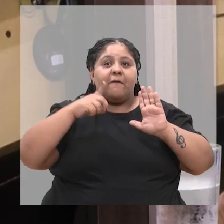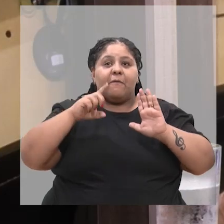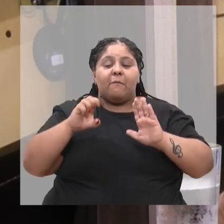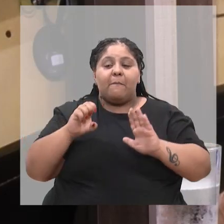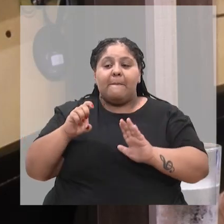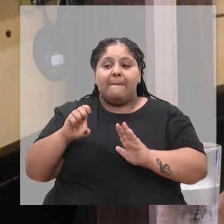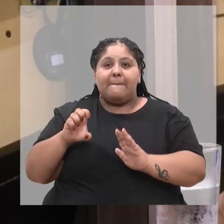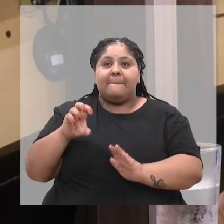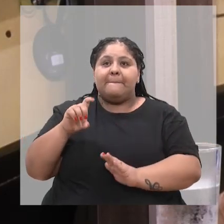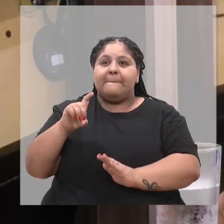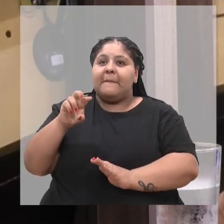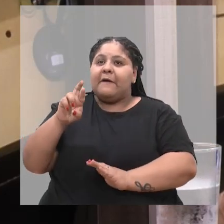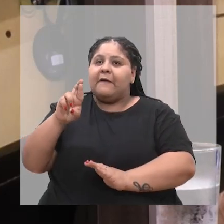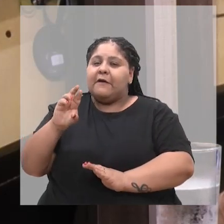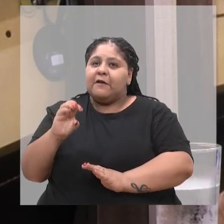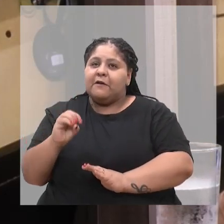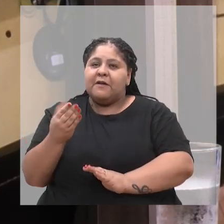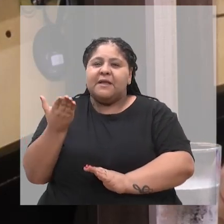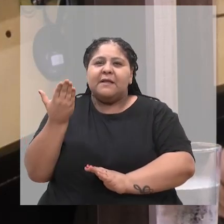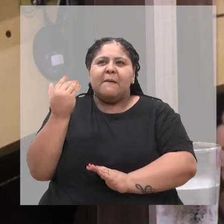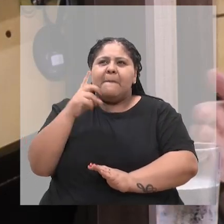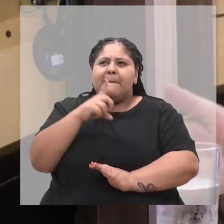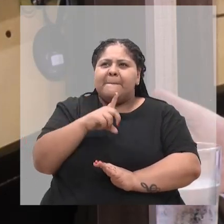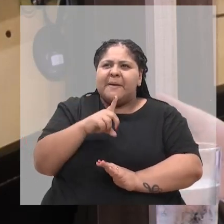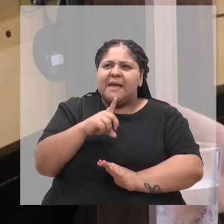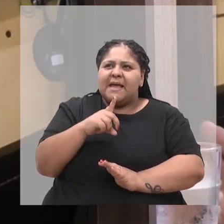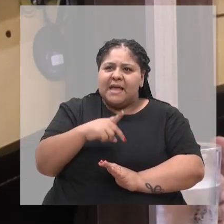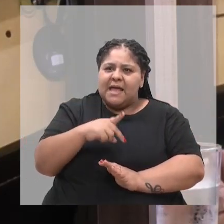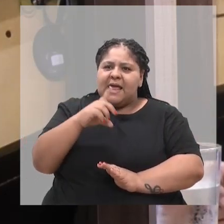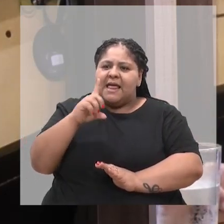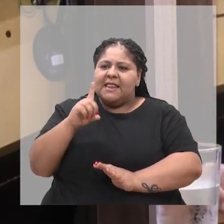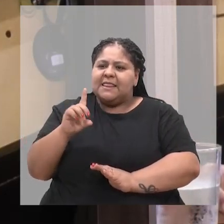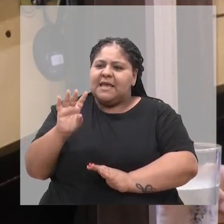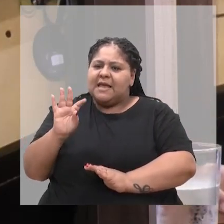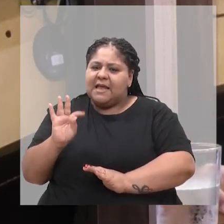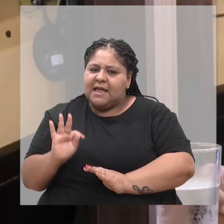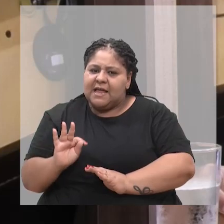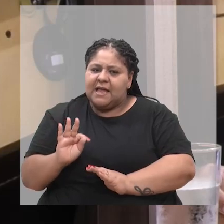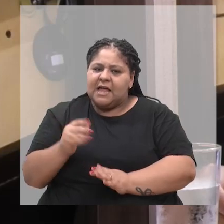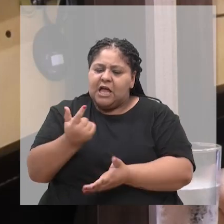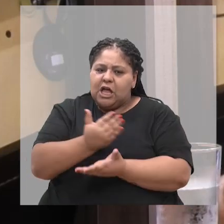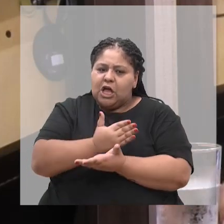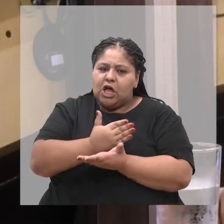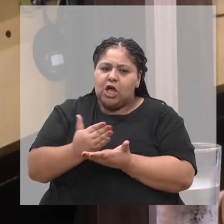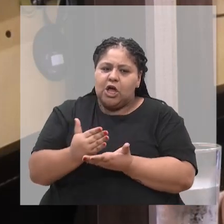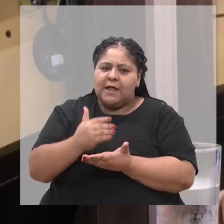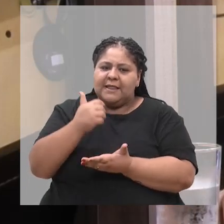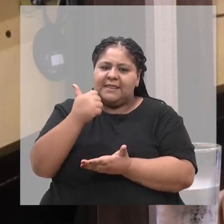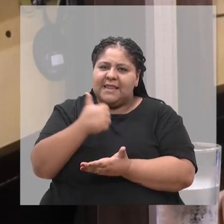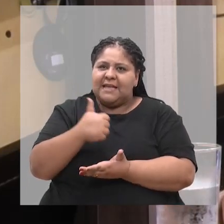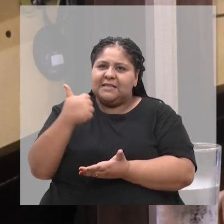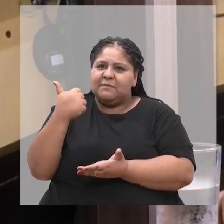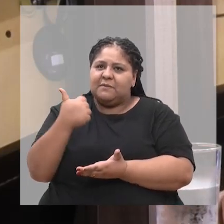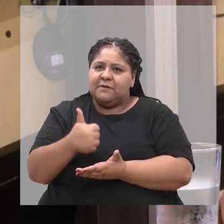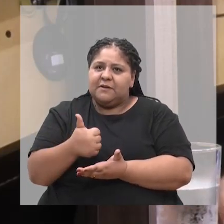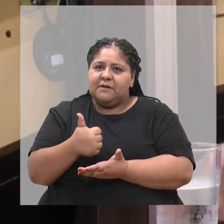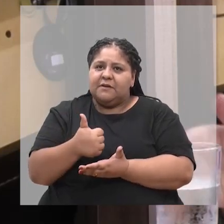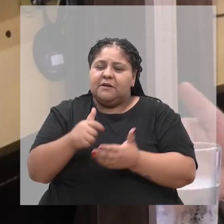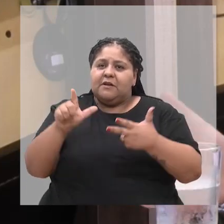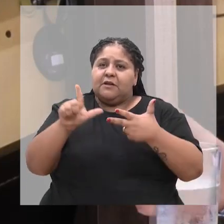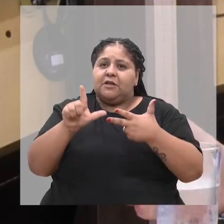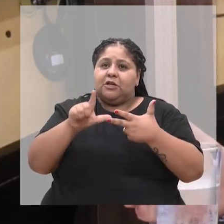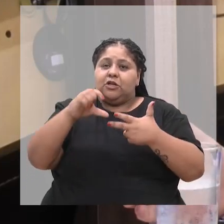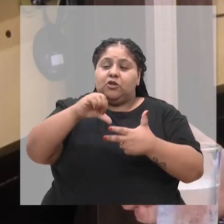Hoffman, a época do PDT, que assumia na 11ª Legislatura, de 93 a 96.